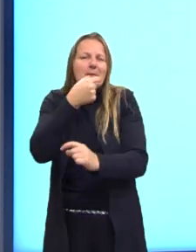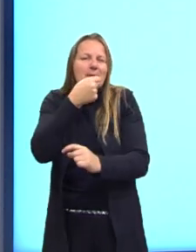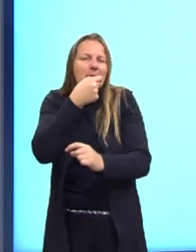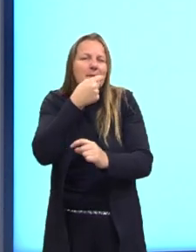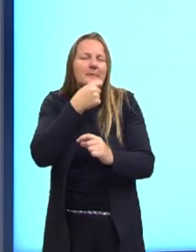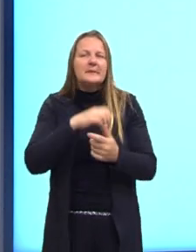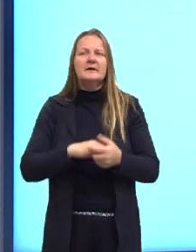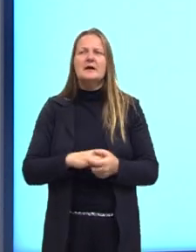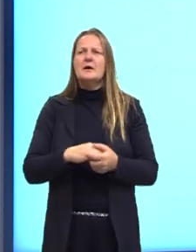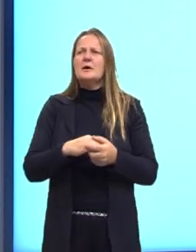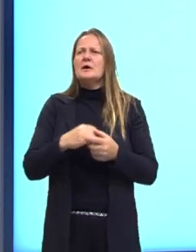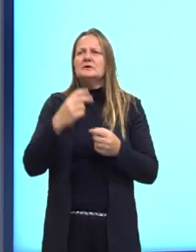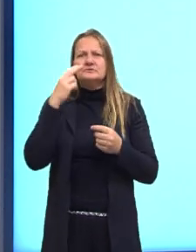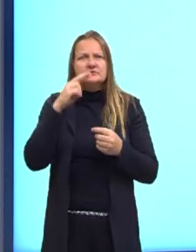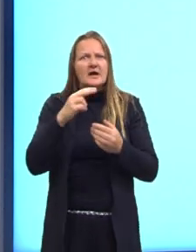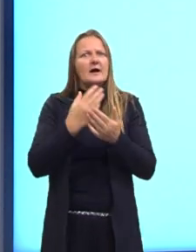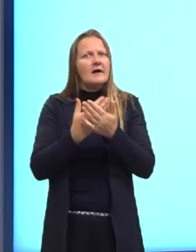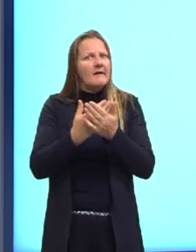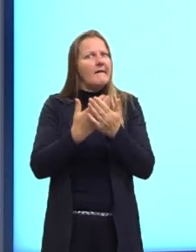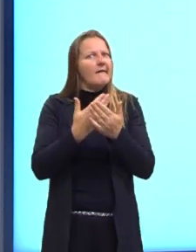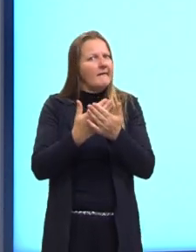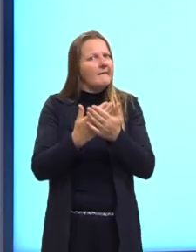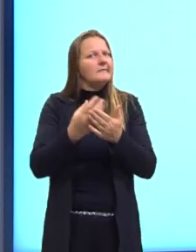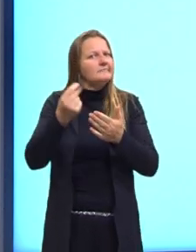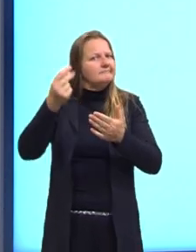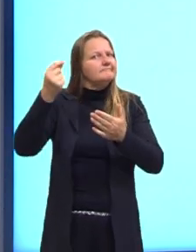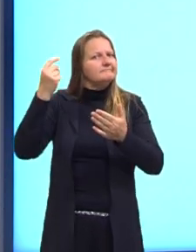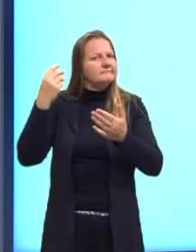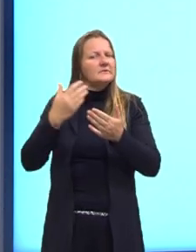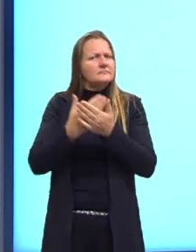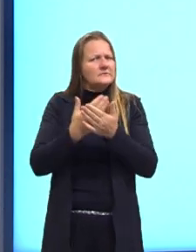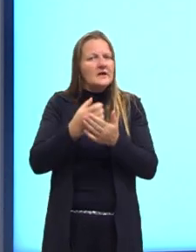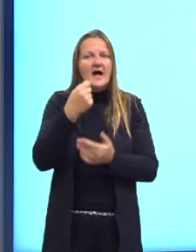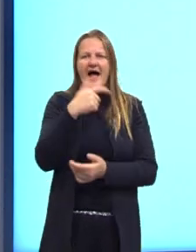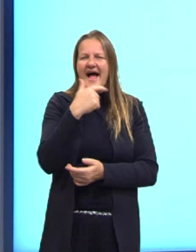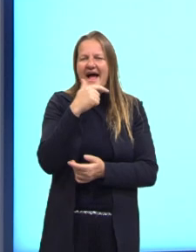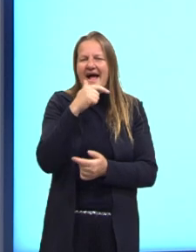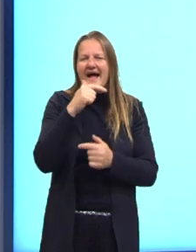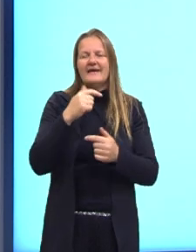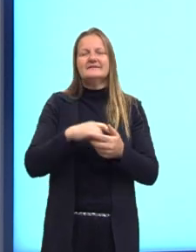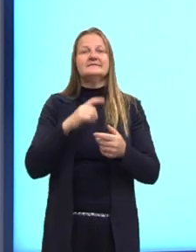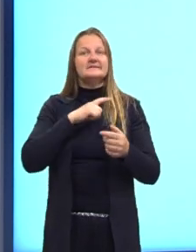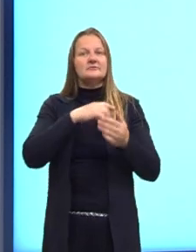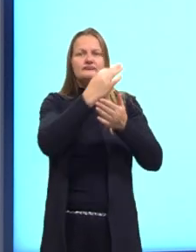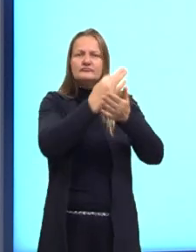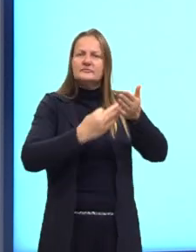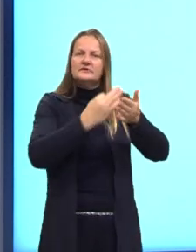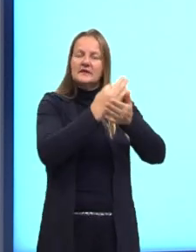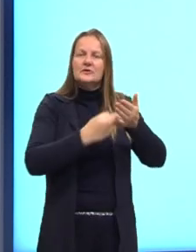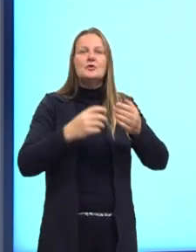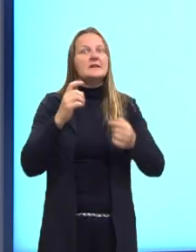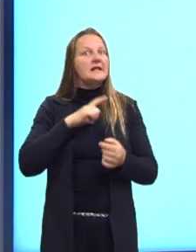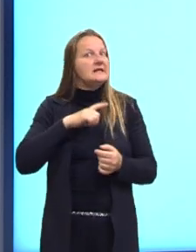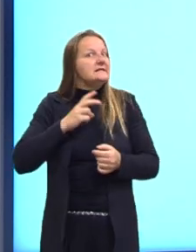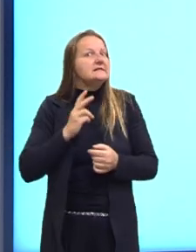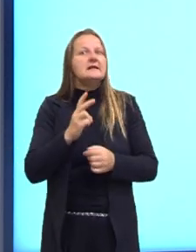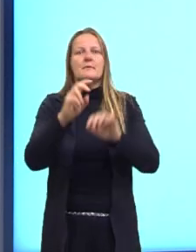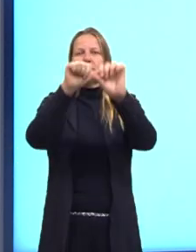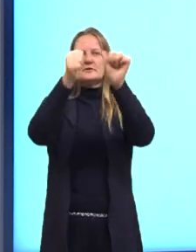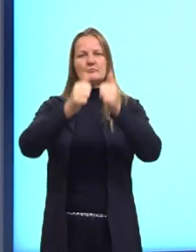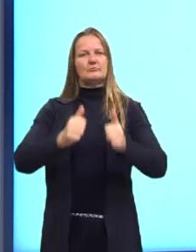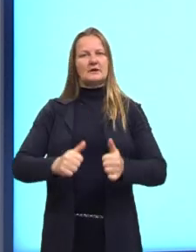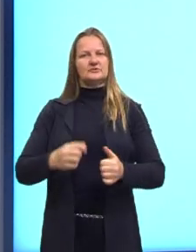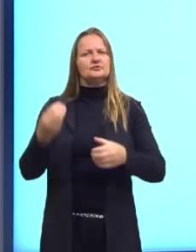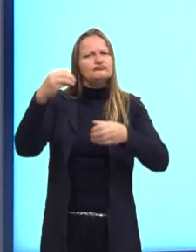cartoon, a gente já viu ali, né? Nas aulas sobre humor, que são textos que utilizam muito de